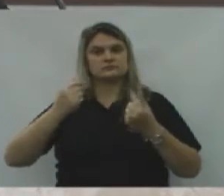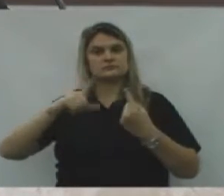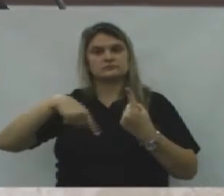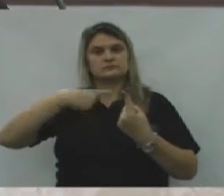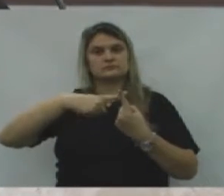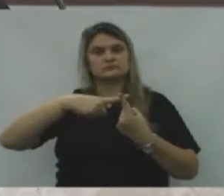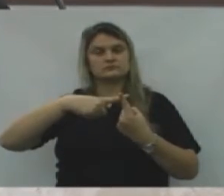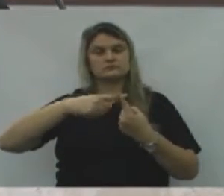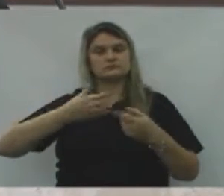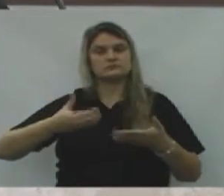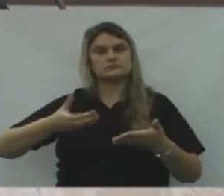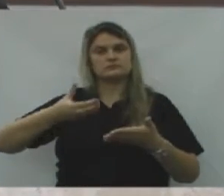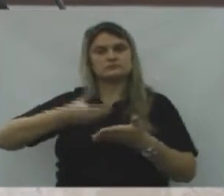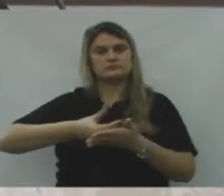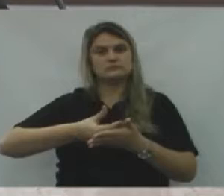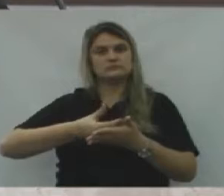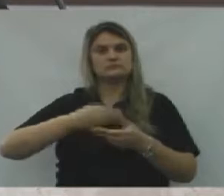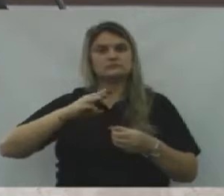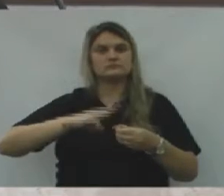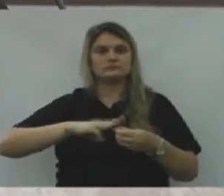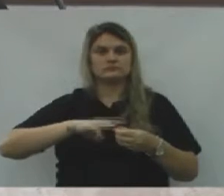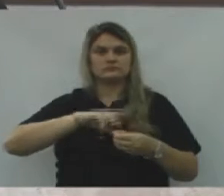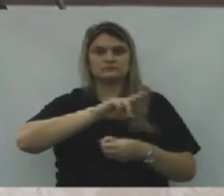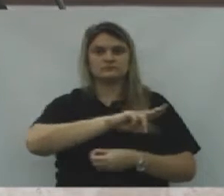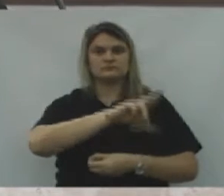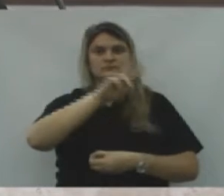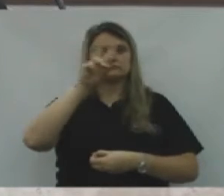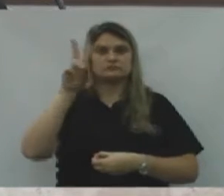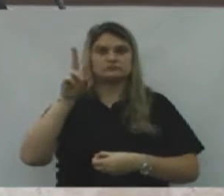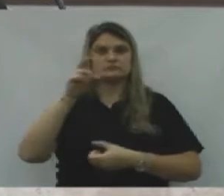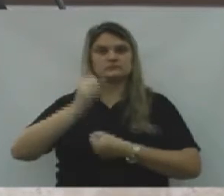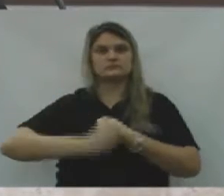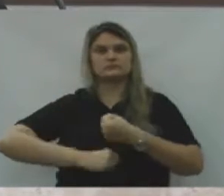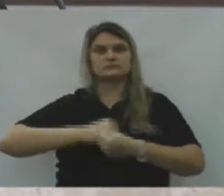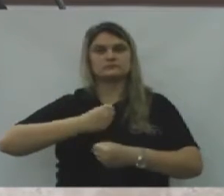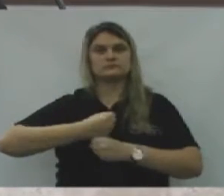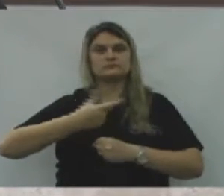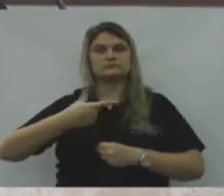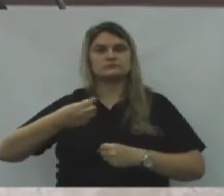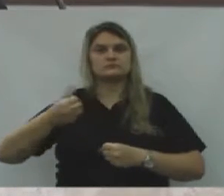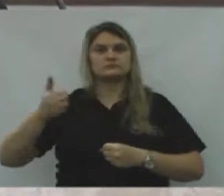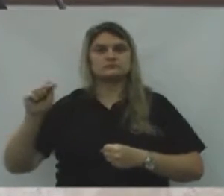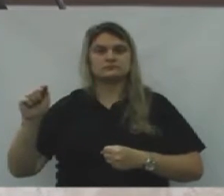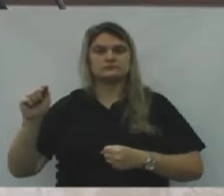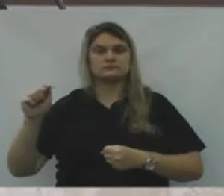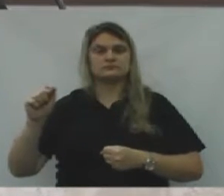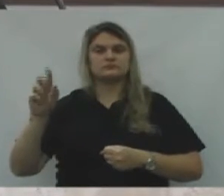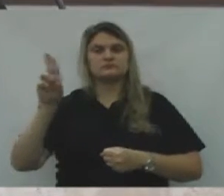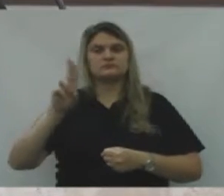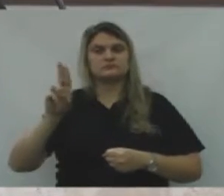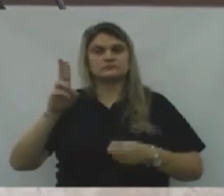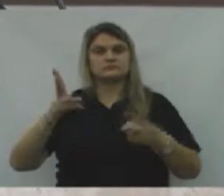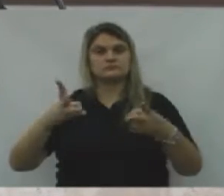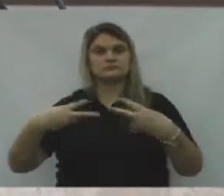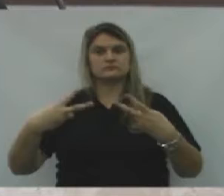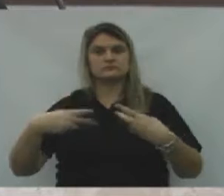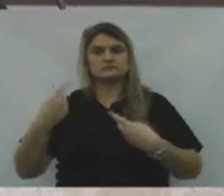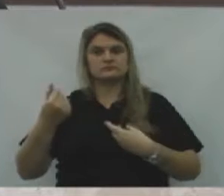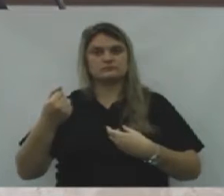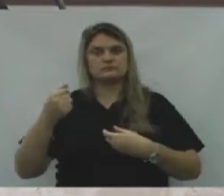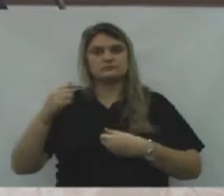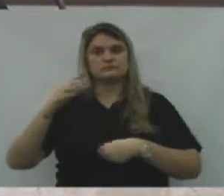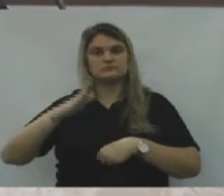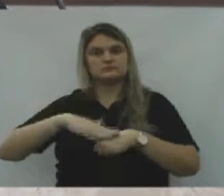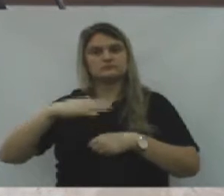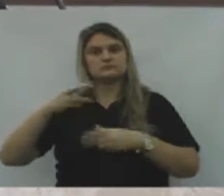de crédito adicional suplementar no Orçamento do Município de Nova Vitória para o exercício 2017, com recursos provenientes do